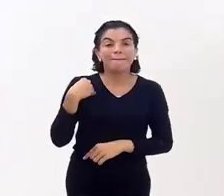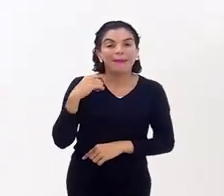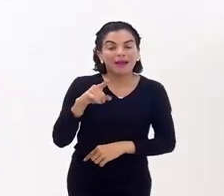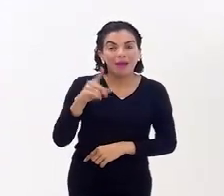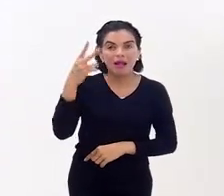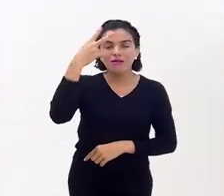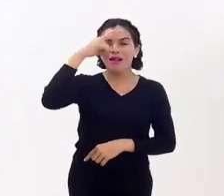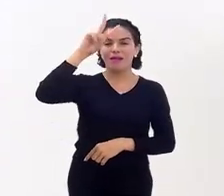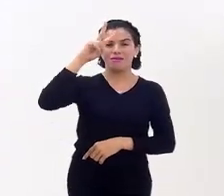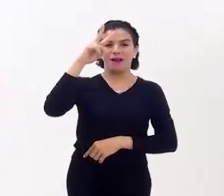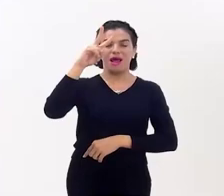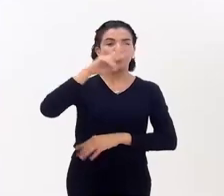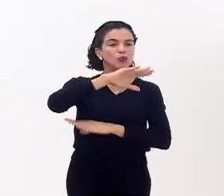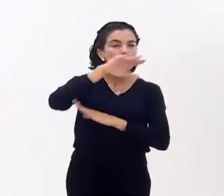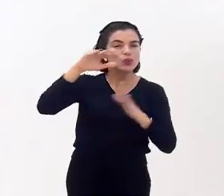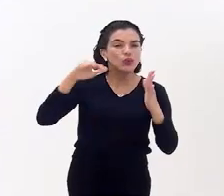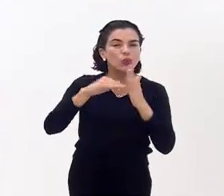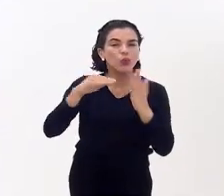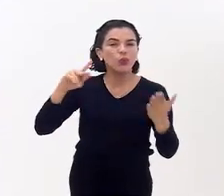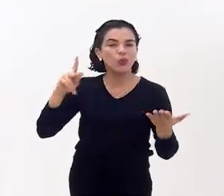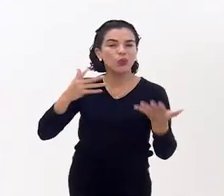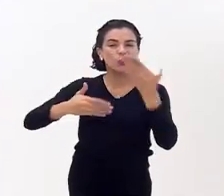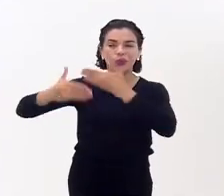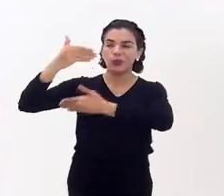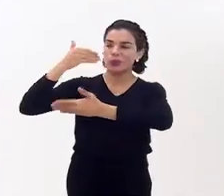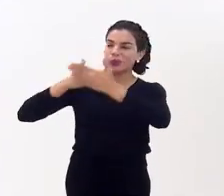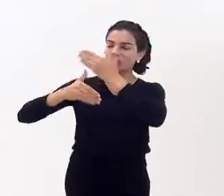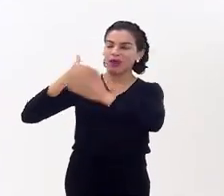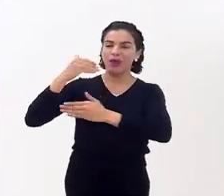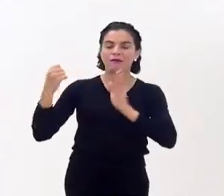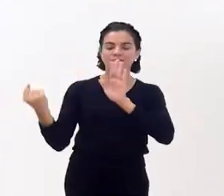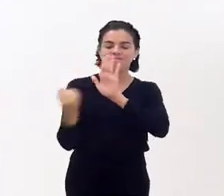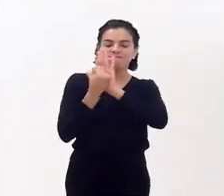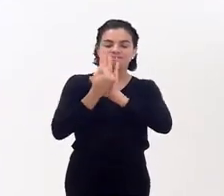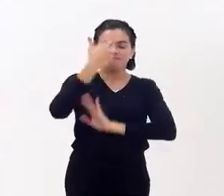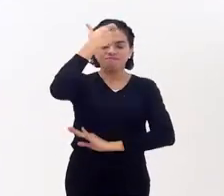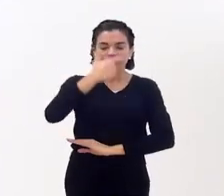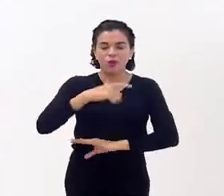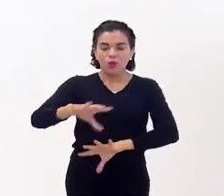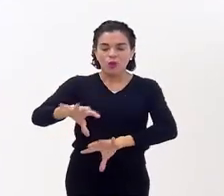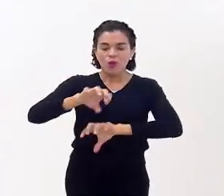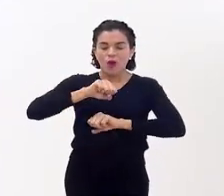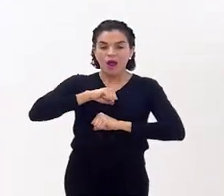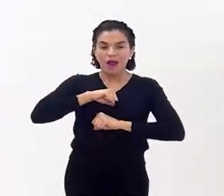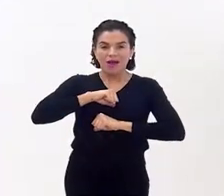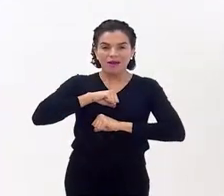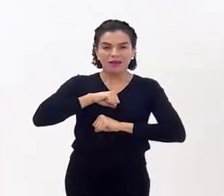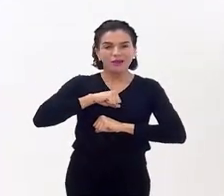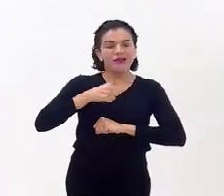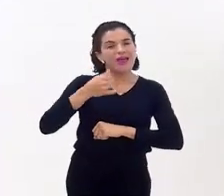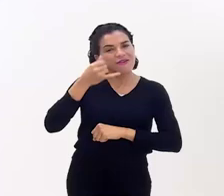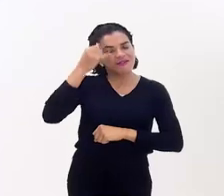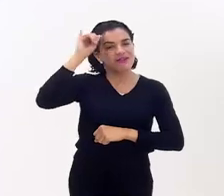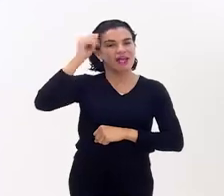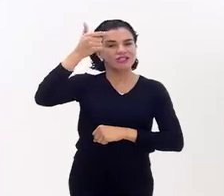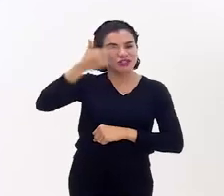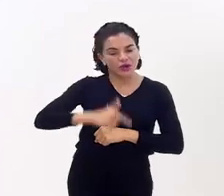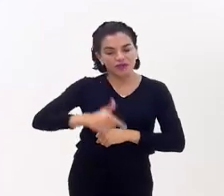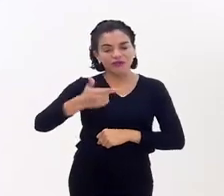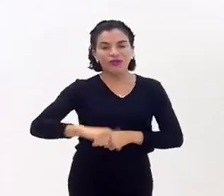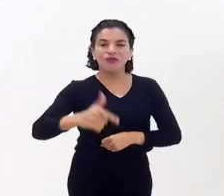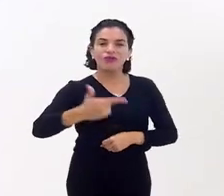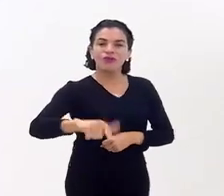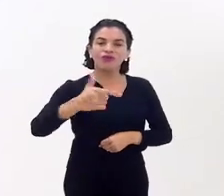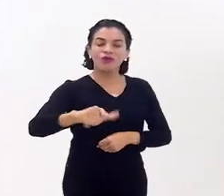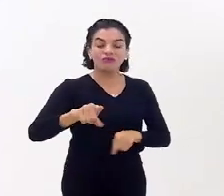você lembrar tudo que aconteceu, pra que fique marcado em você, pra não aconteça de novo, pra que você